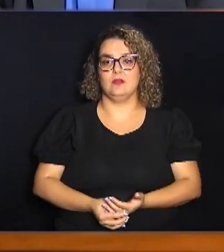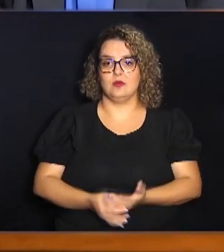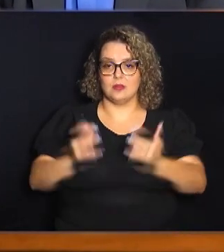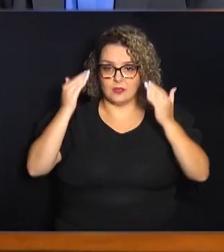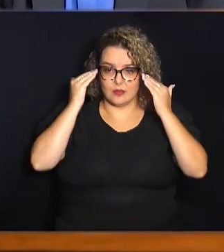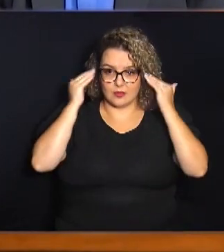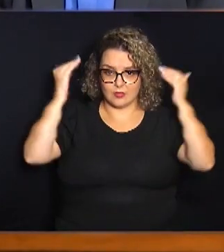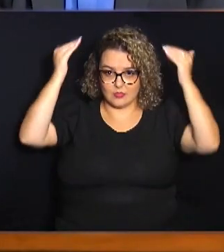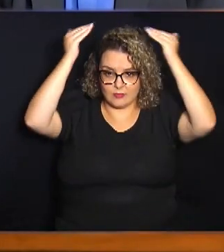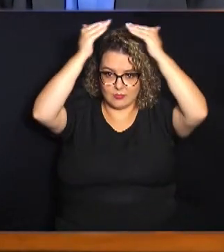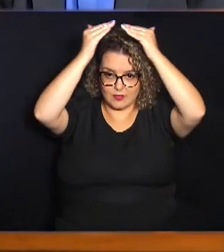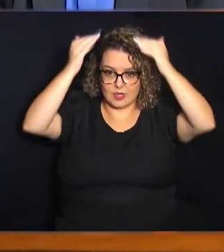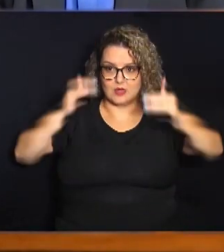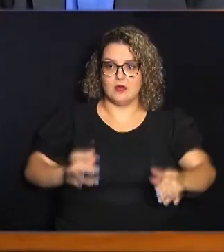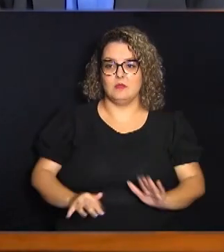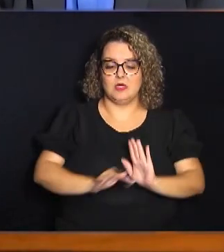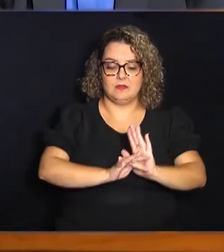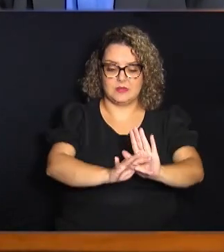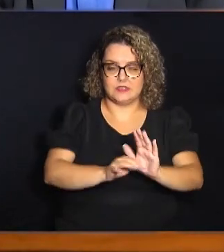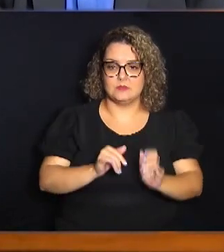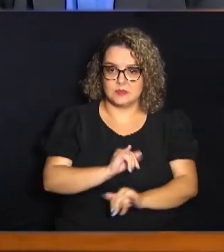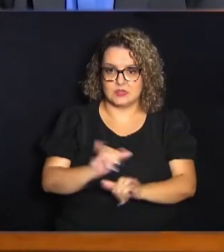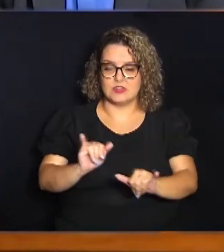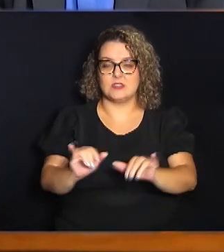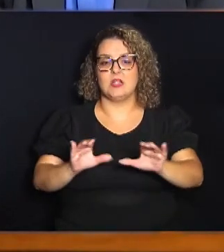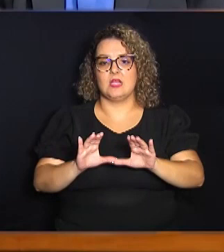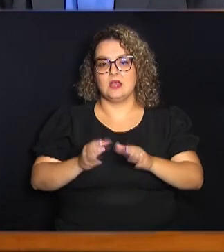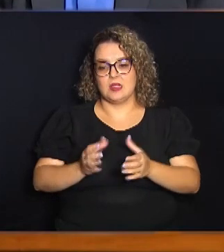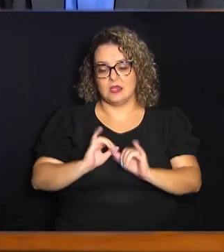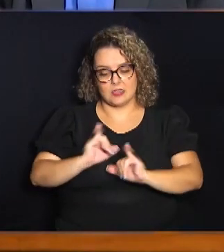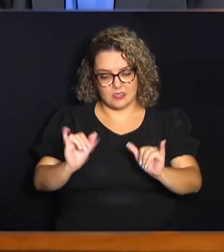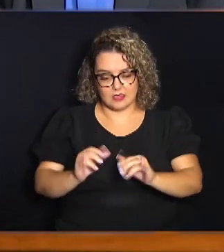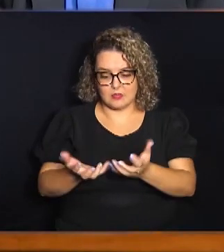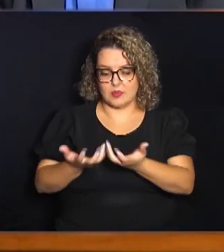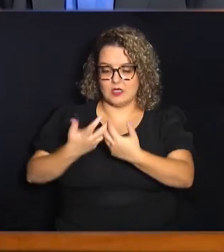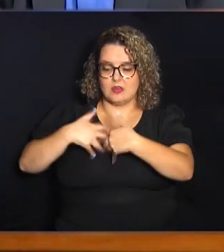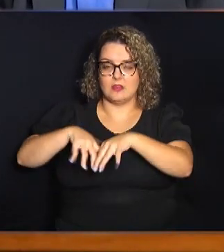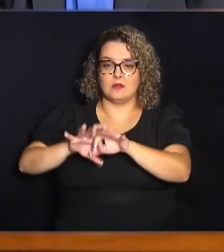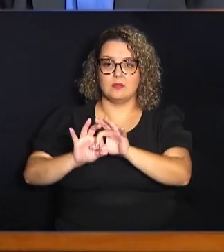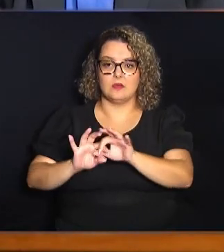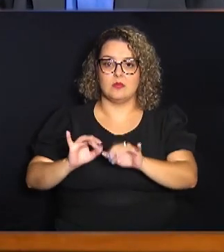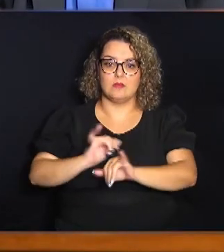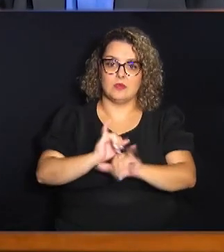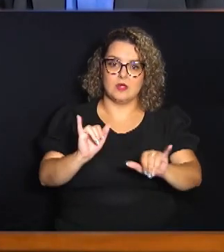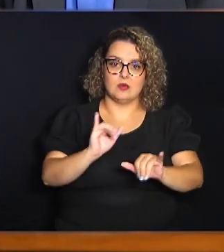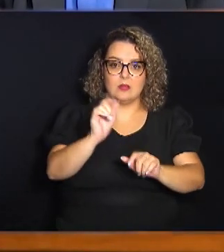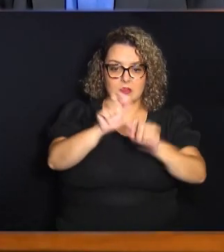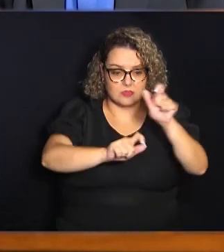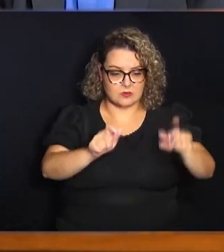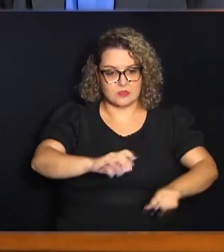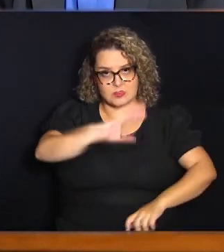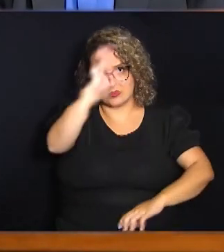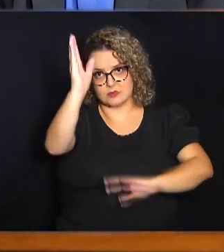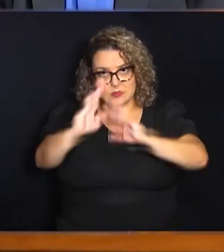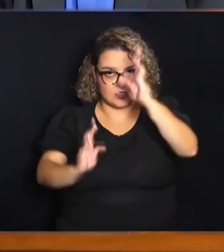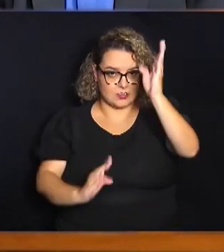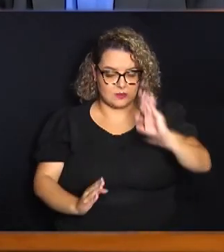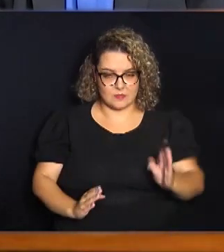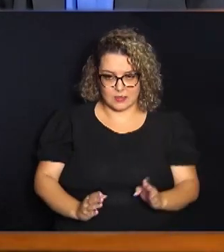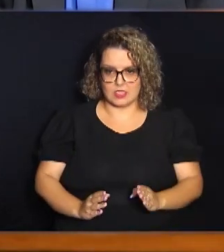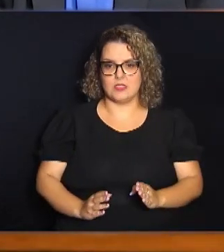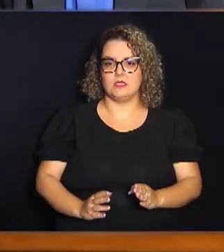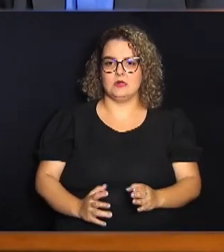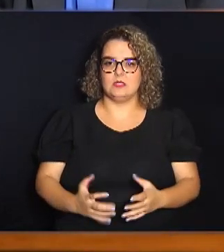encaminhou para a nossa igreja na campanha da Fraternidade, dirigida aos brasileiros, e perceber a